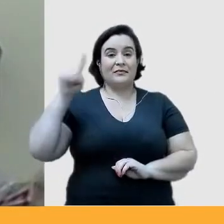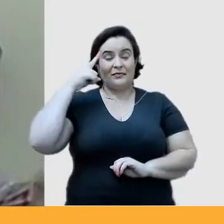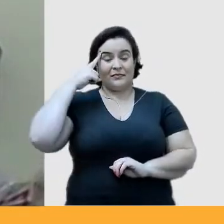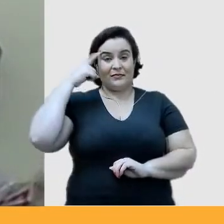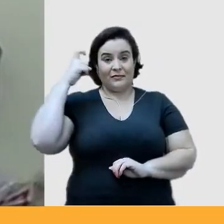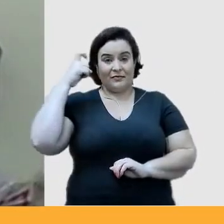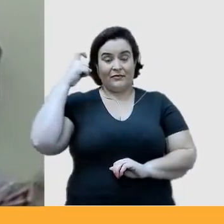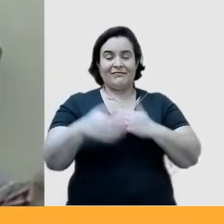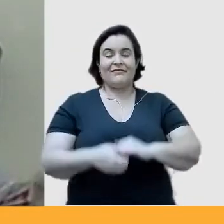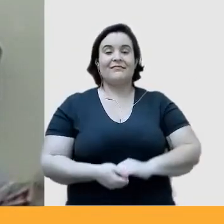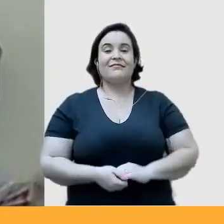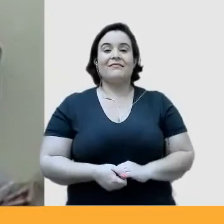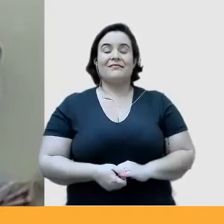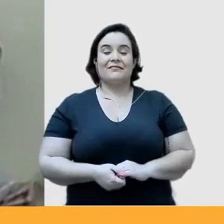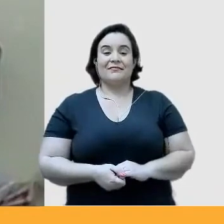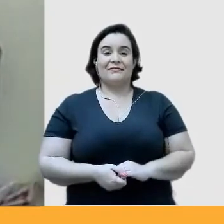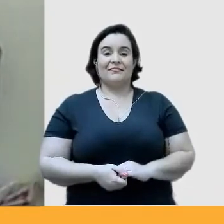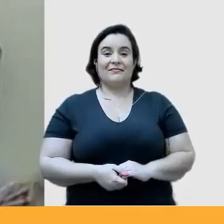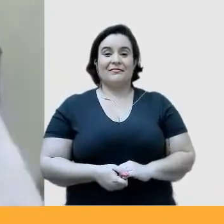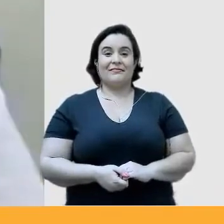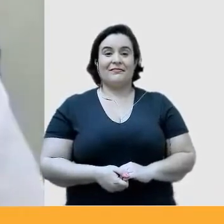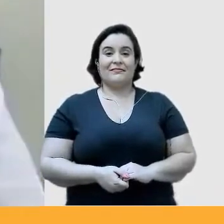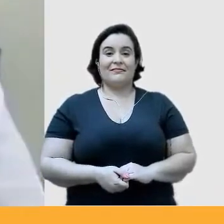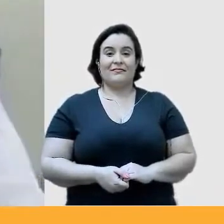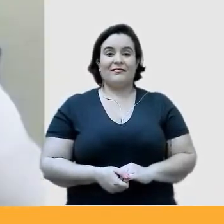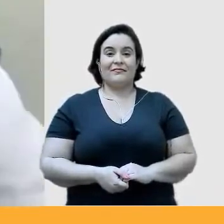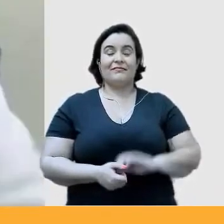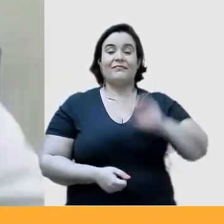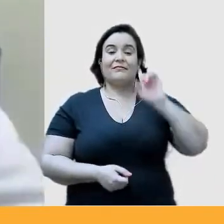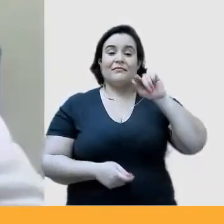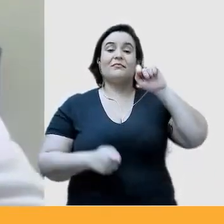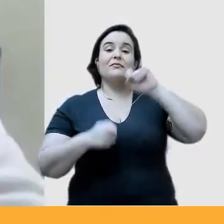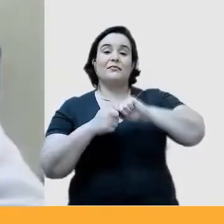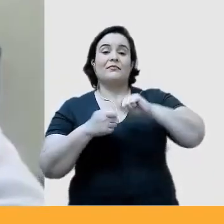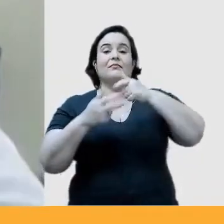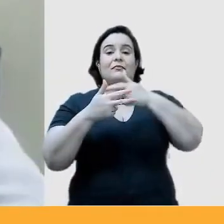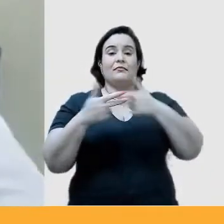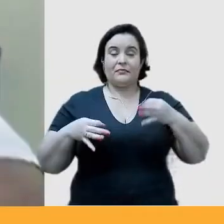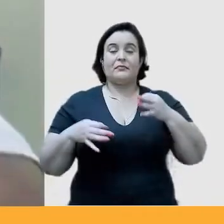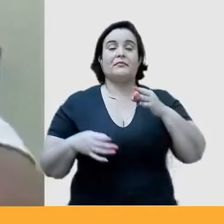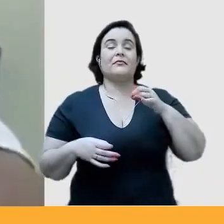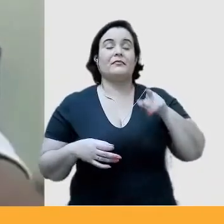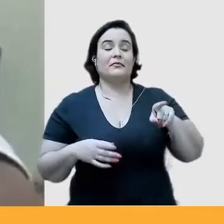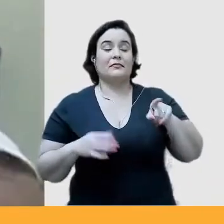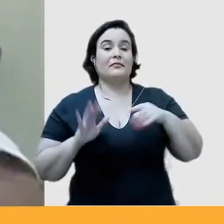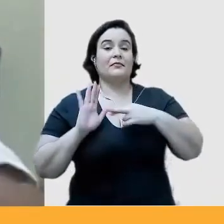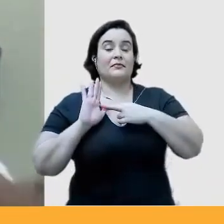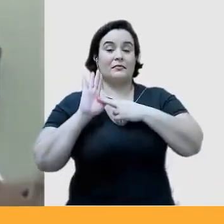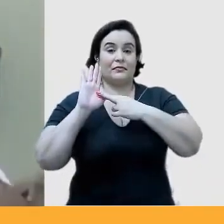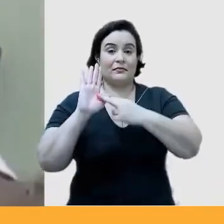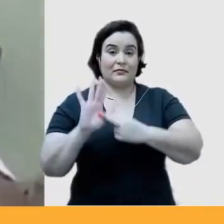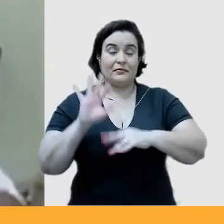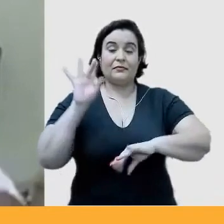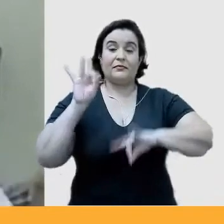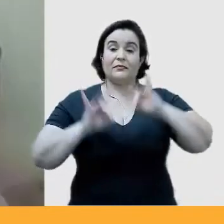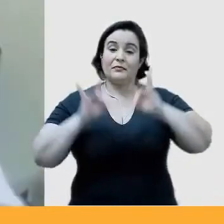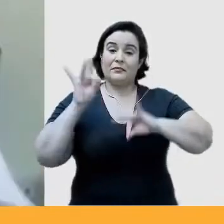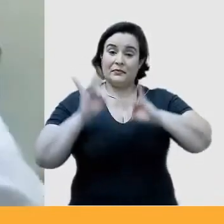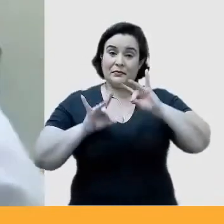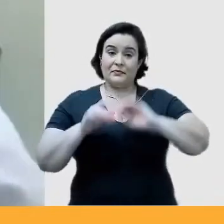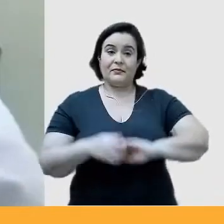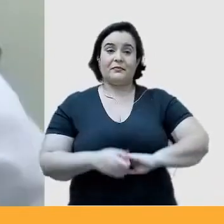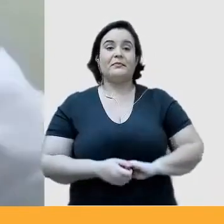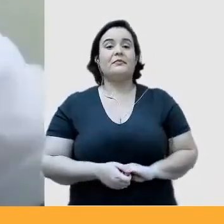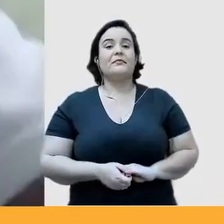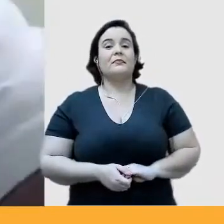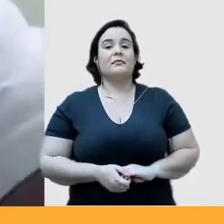criação que estou fazendo agora é que faça coisa certa que vai representar um projeto que